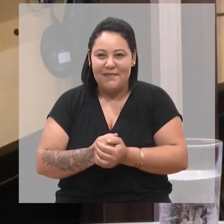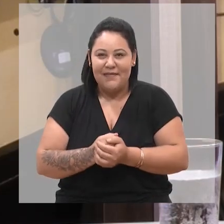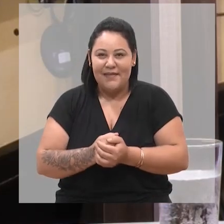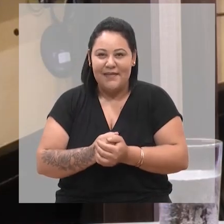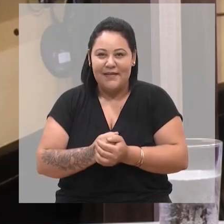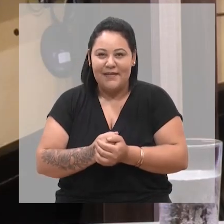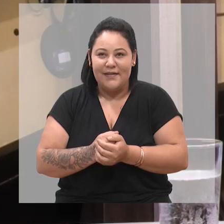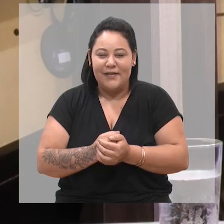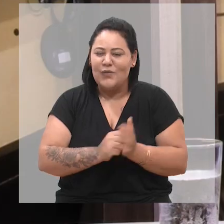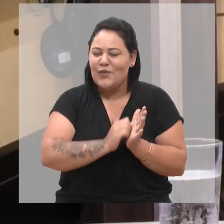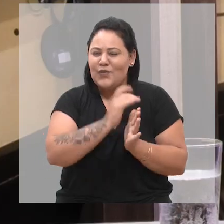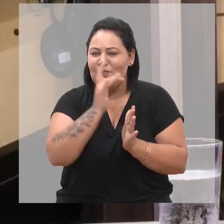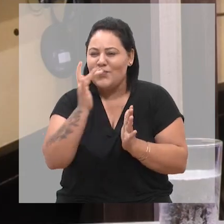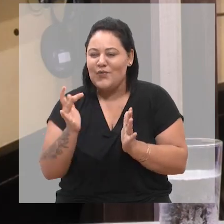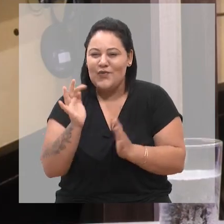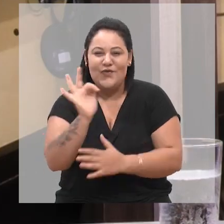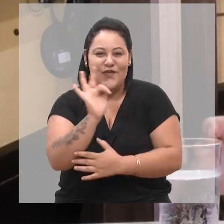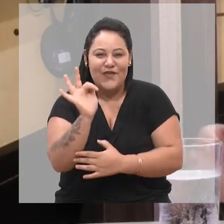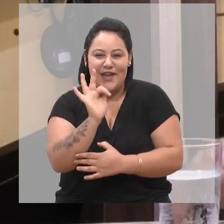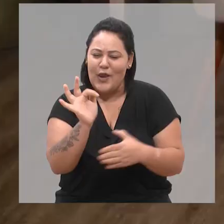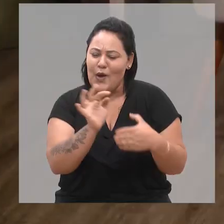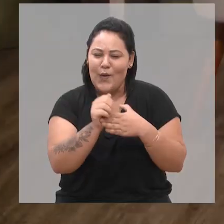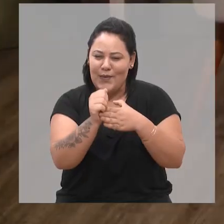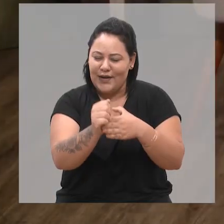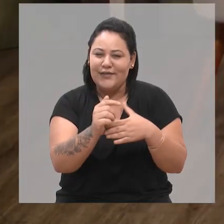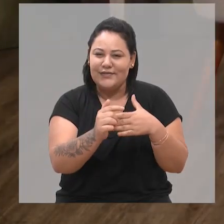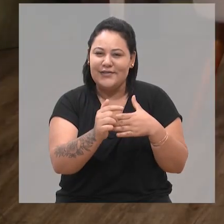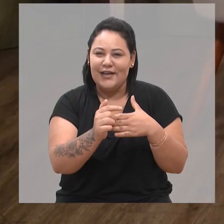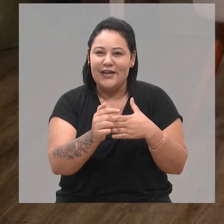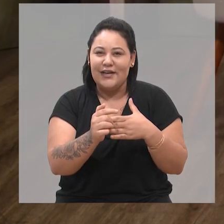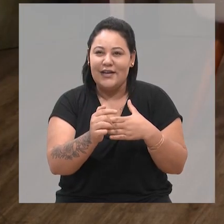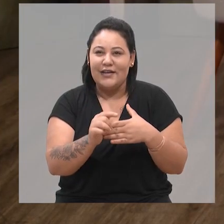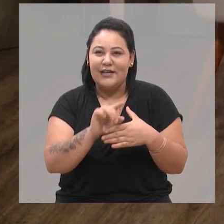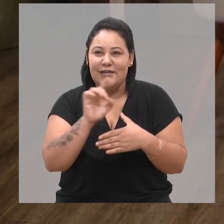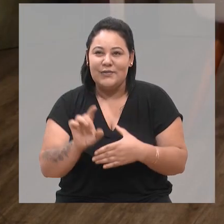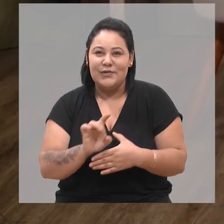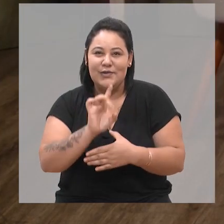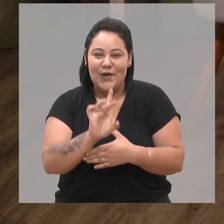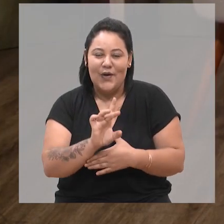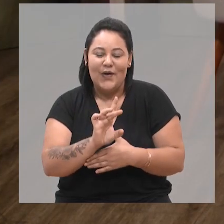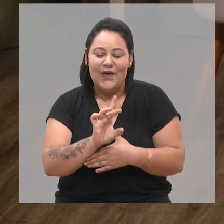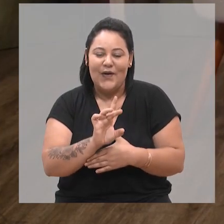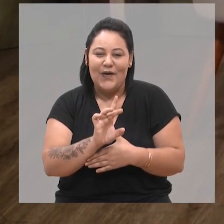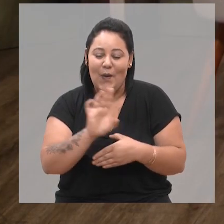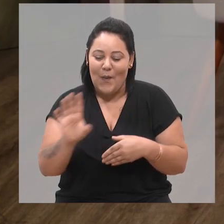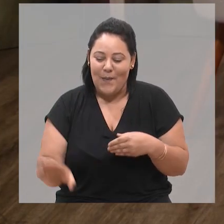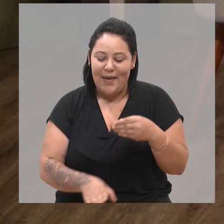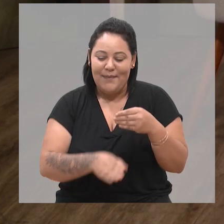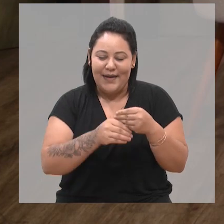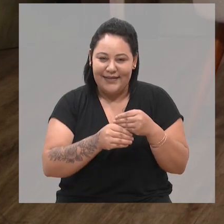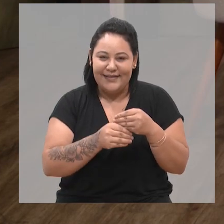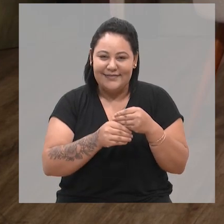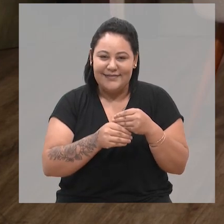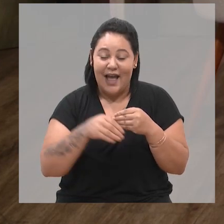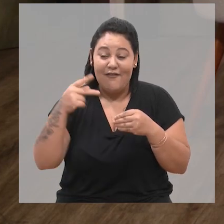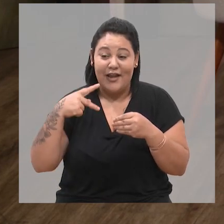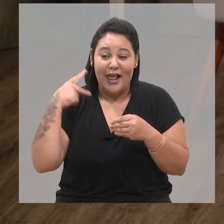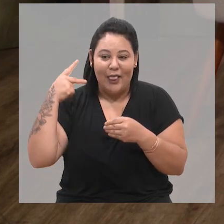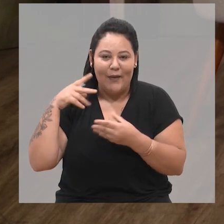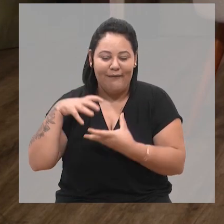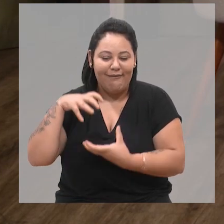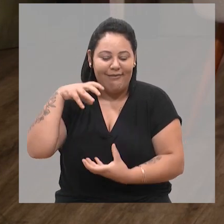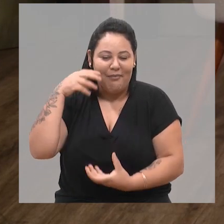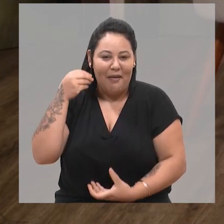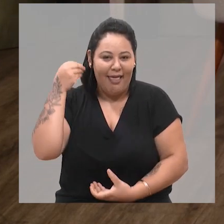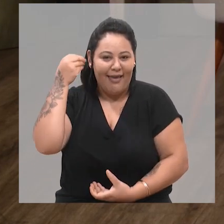deste mês de fevereiro. Não só a senhora se notabiliza por uma marca que a vereadora, com mais idade, assumir na casa aos